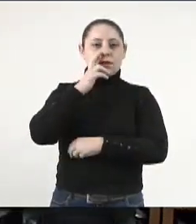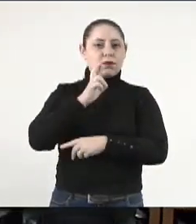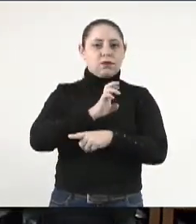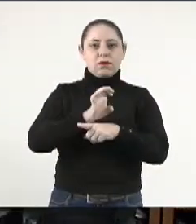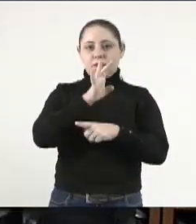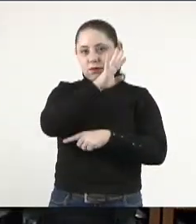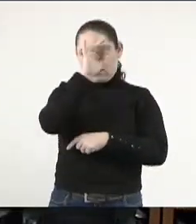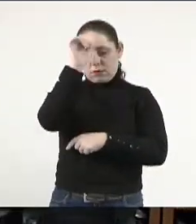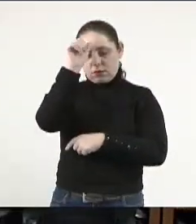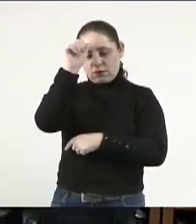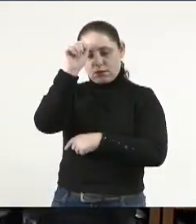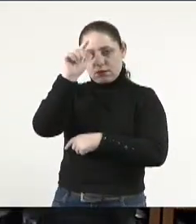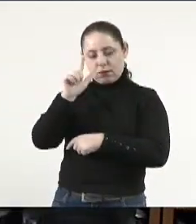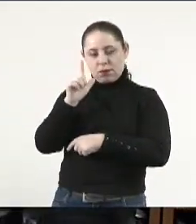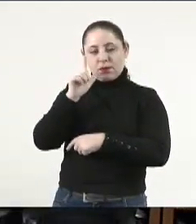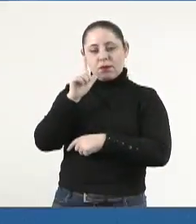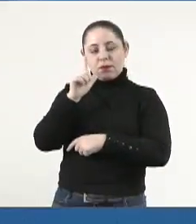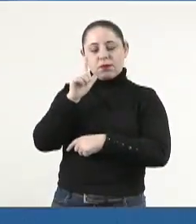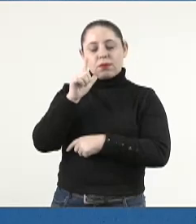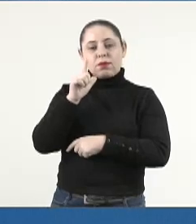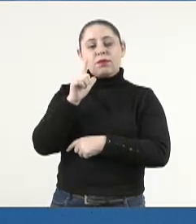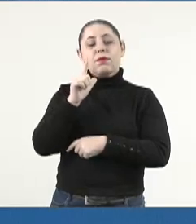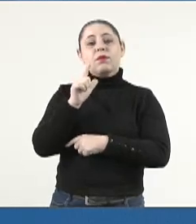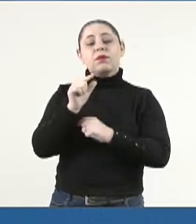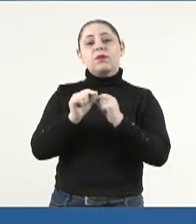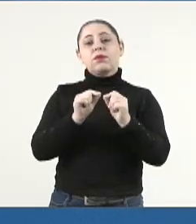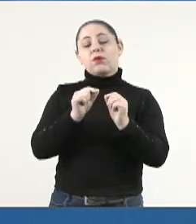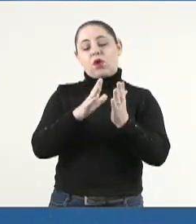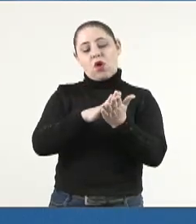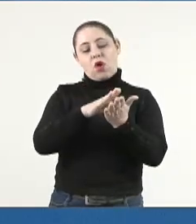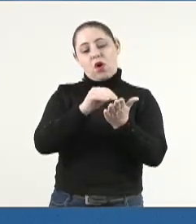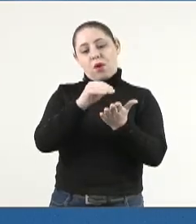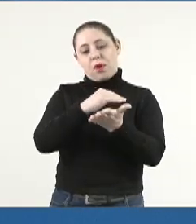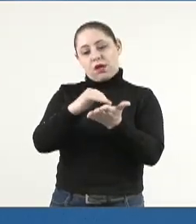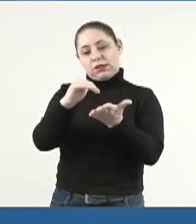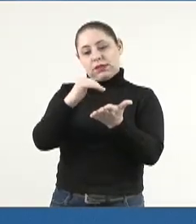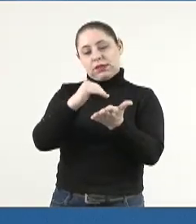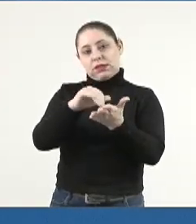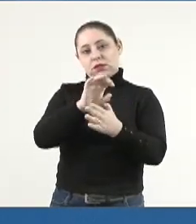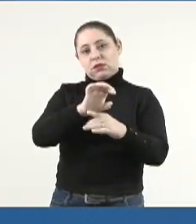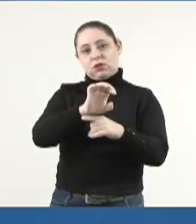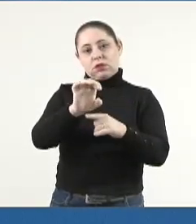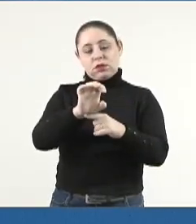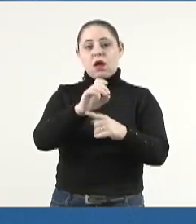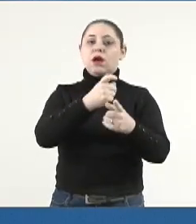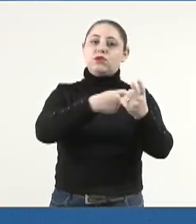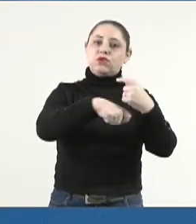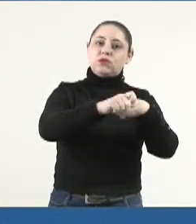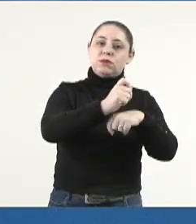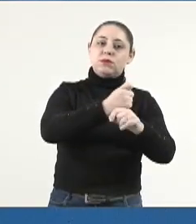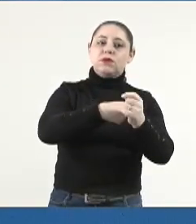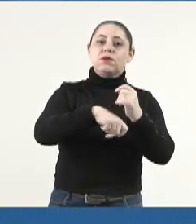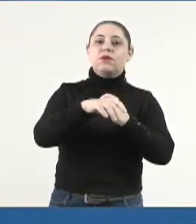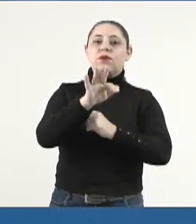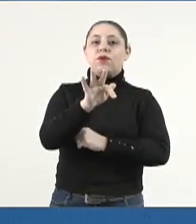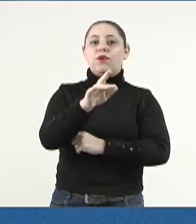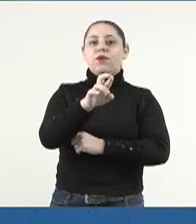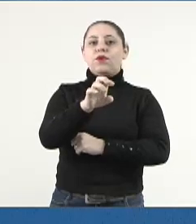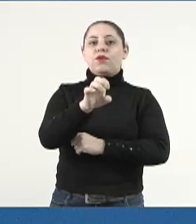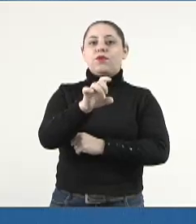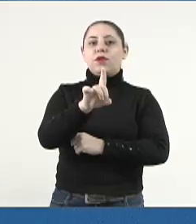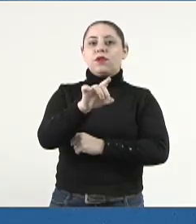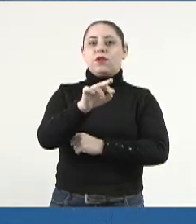do Mato Grosso do Sul, Eduardo Corrêa Rídeo, concópio ao secretário de Estado da Administração, Frederico Fellini,